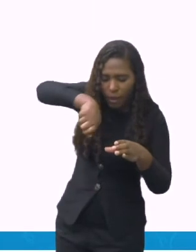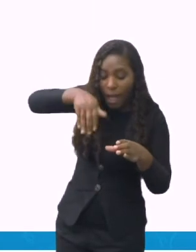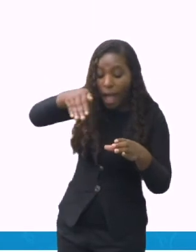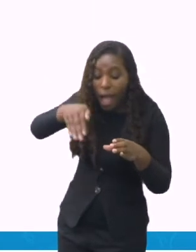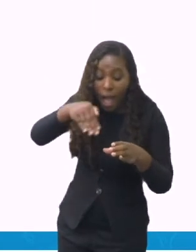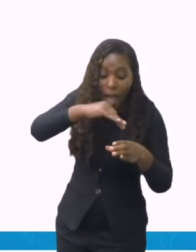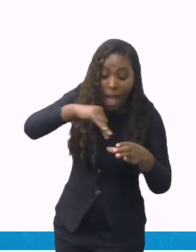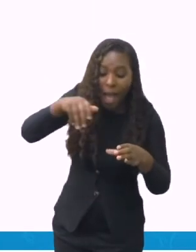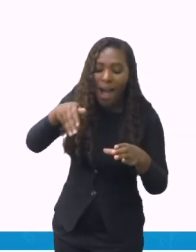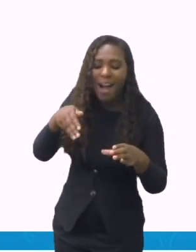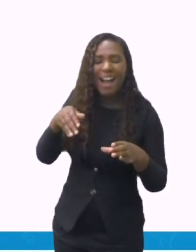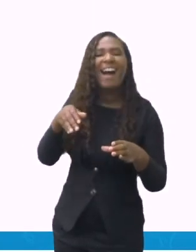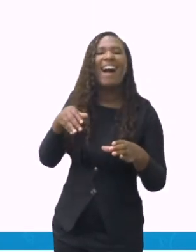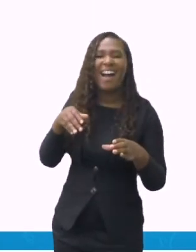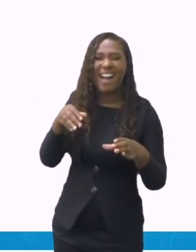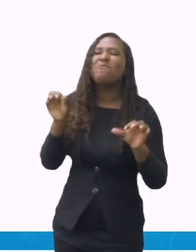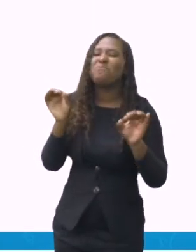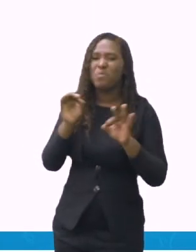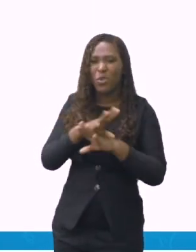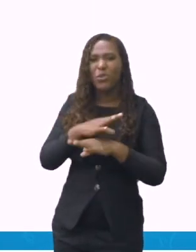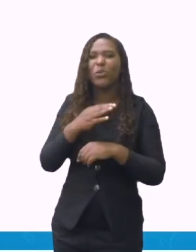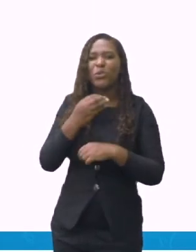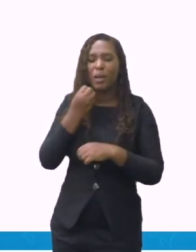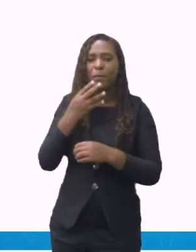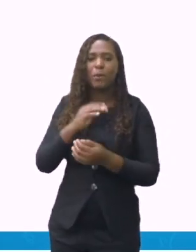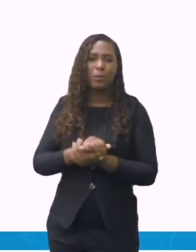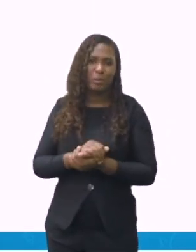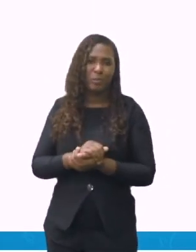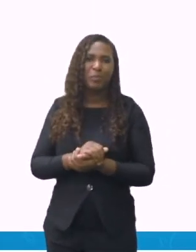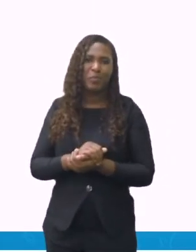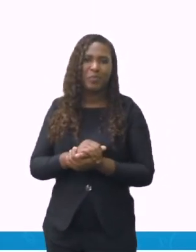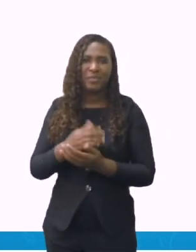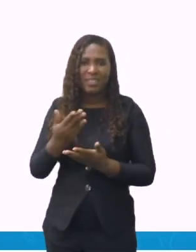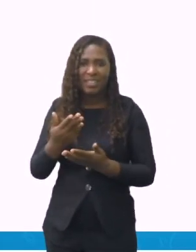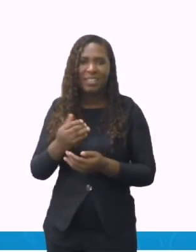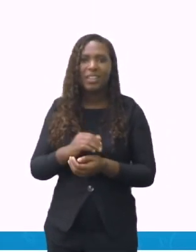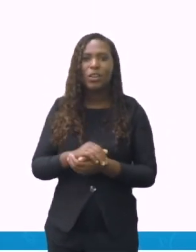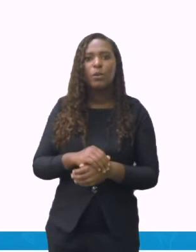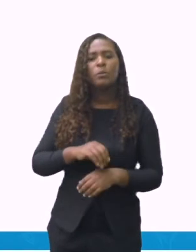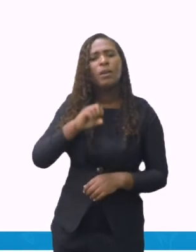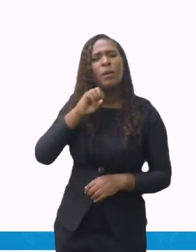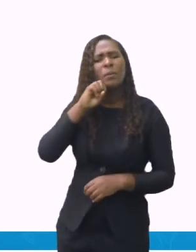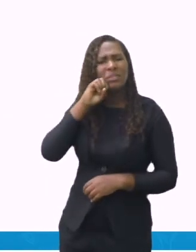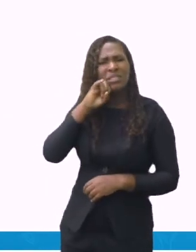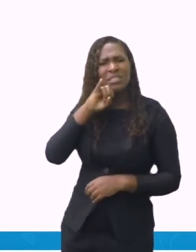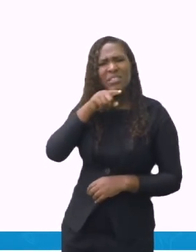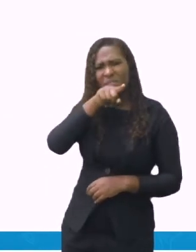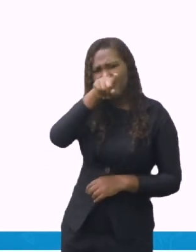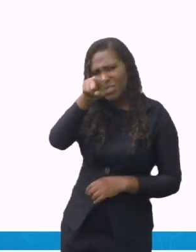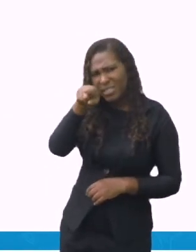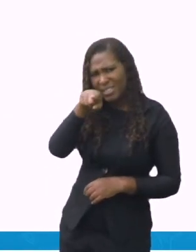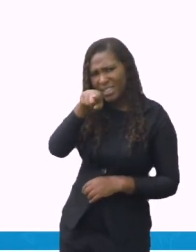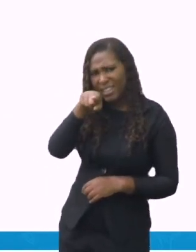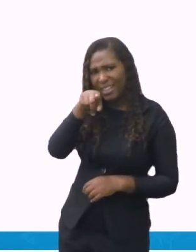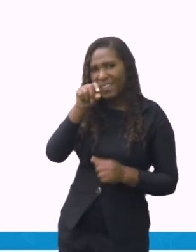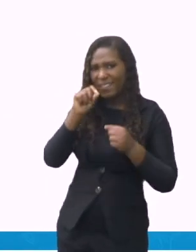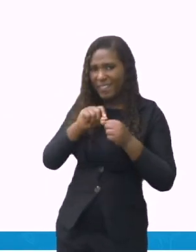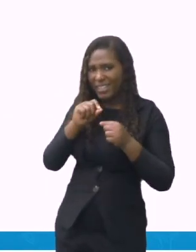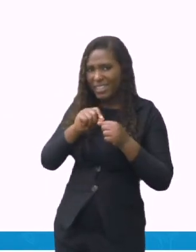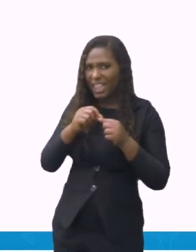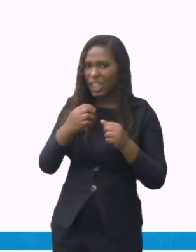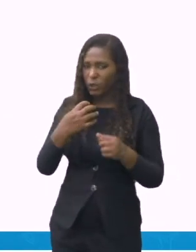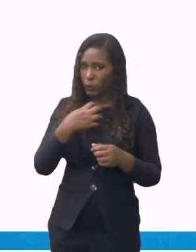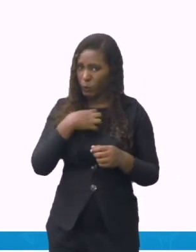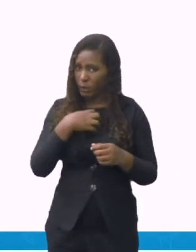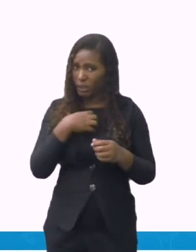e colocar os ingredientes, pode dar certo? Pode acontecer de queimar o seu brigadeiro, porque lá pediu